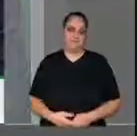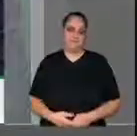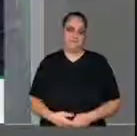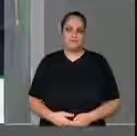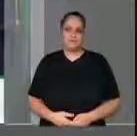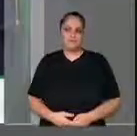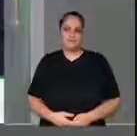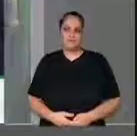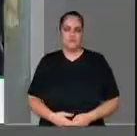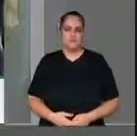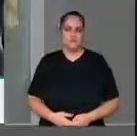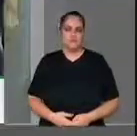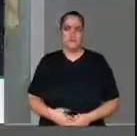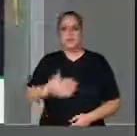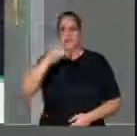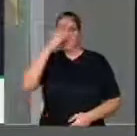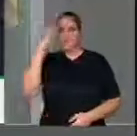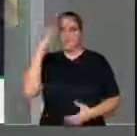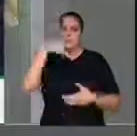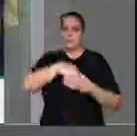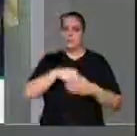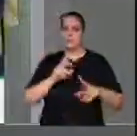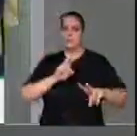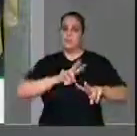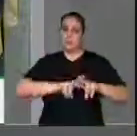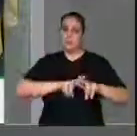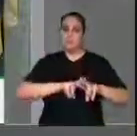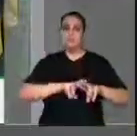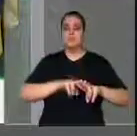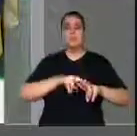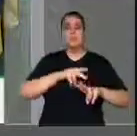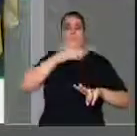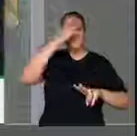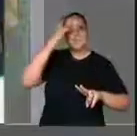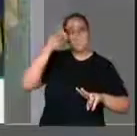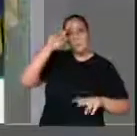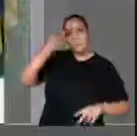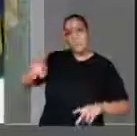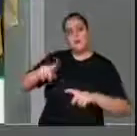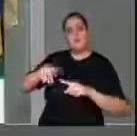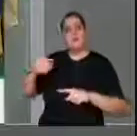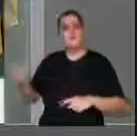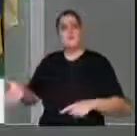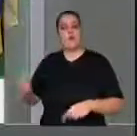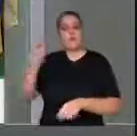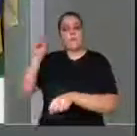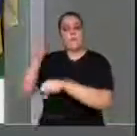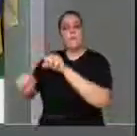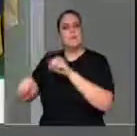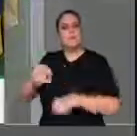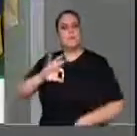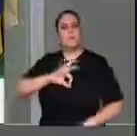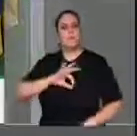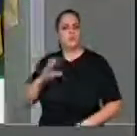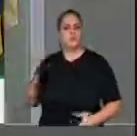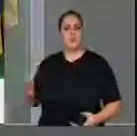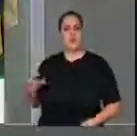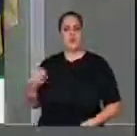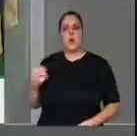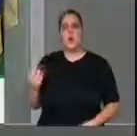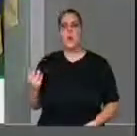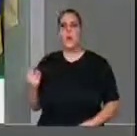seus recintos dando ordens para matar policiais, para atacar